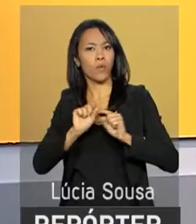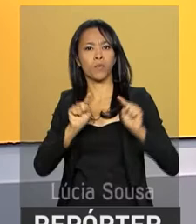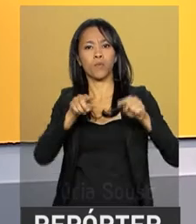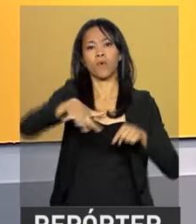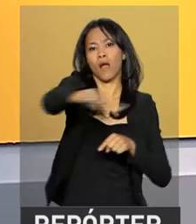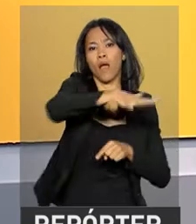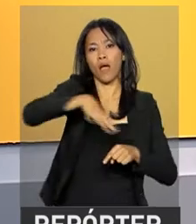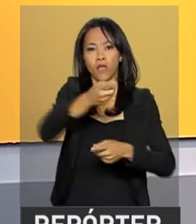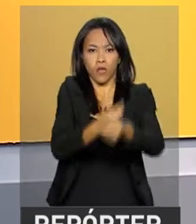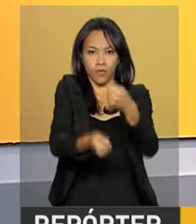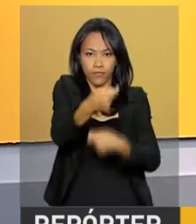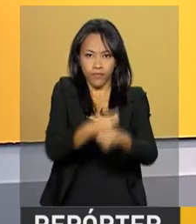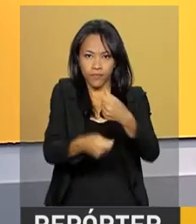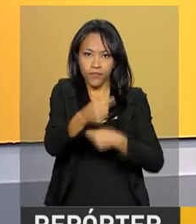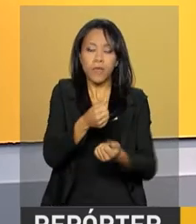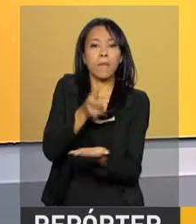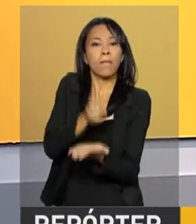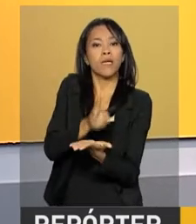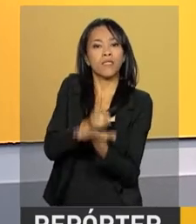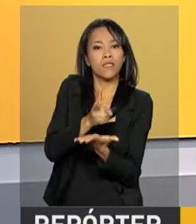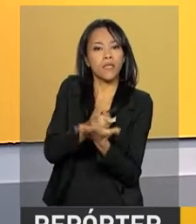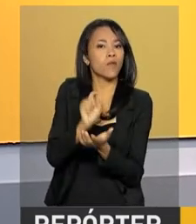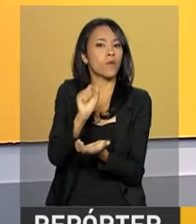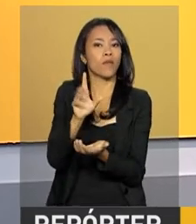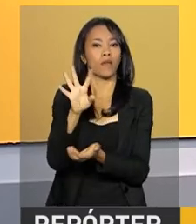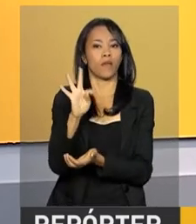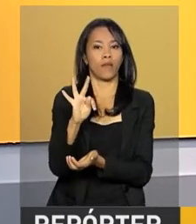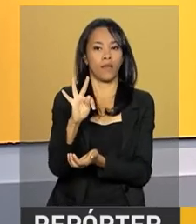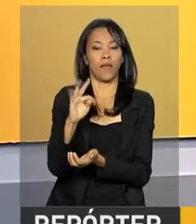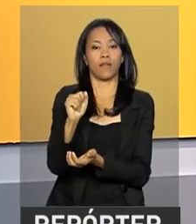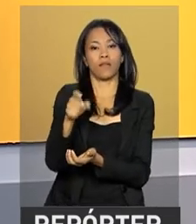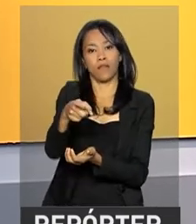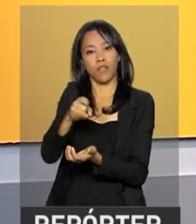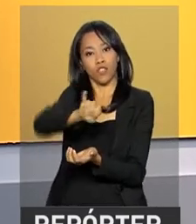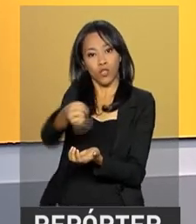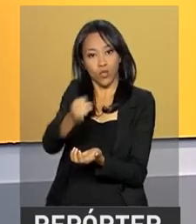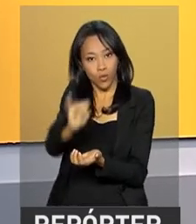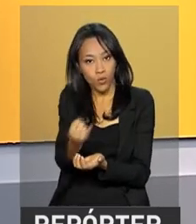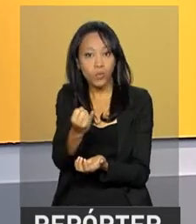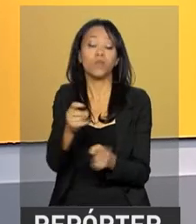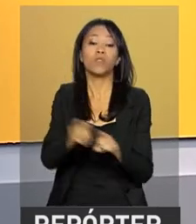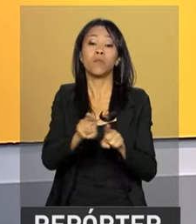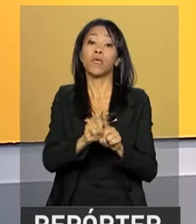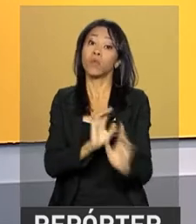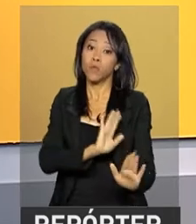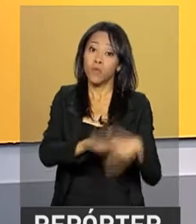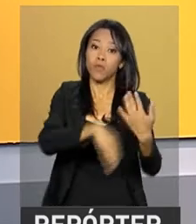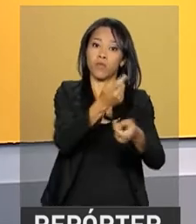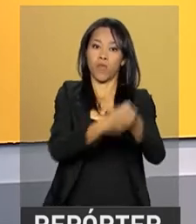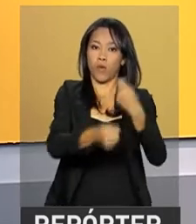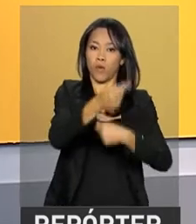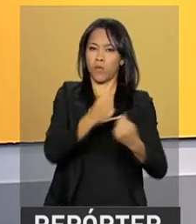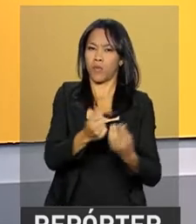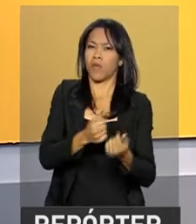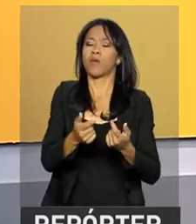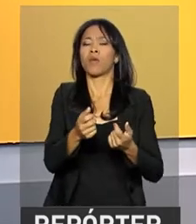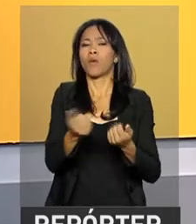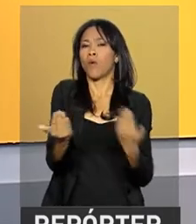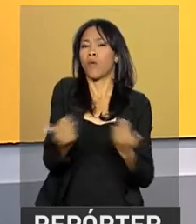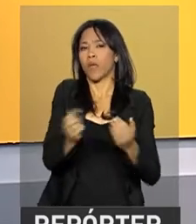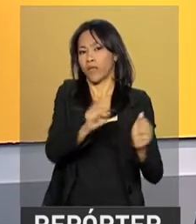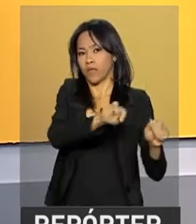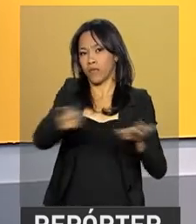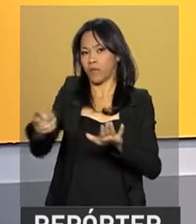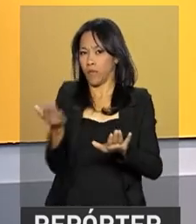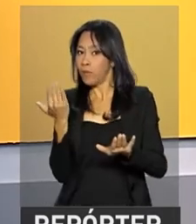mantiveram as estimativas para a taxa de juros e para o crescimento da economia brasileira em relação à semana passada.